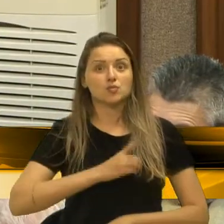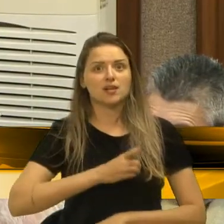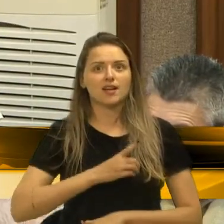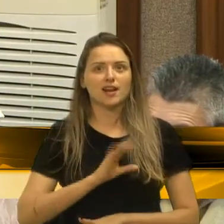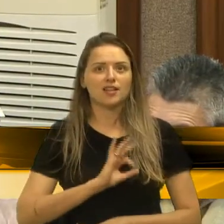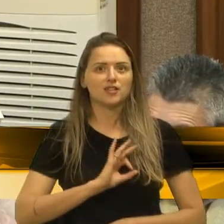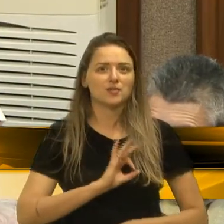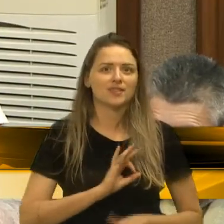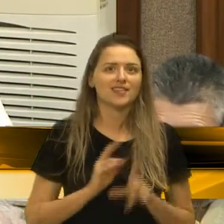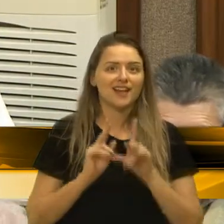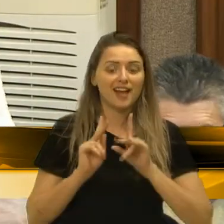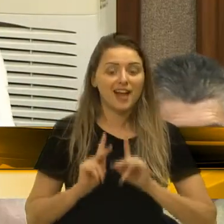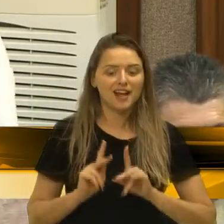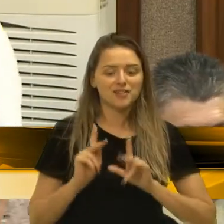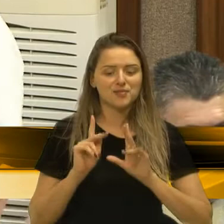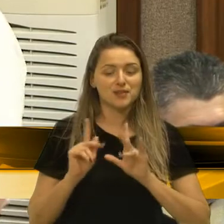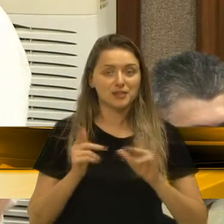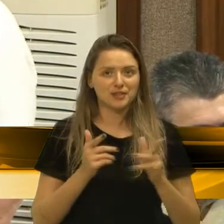comia fino.